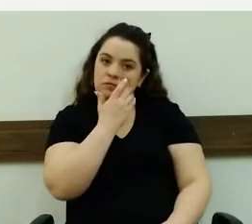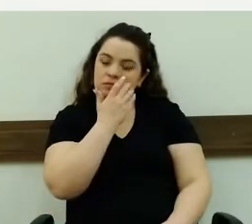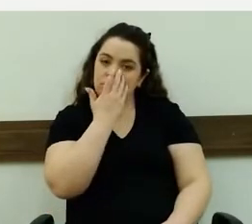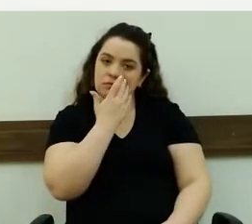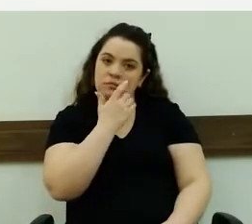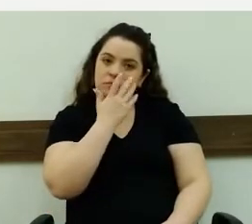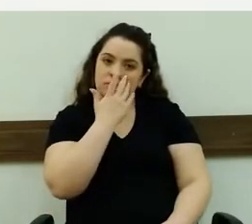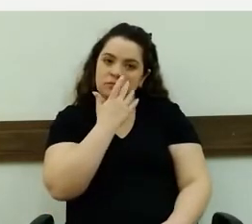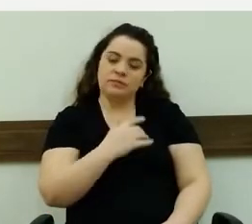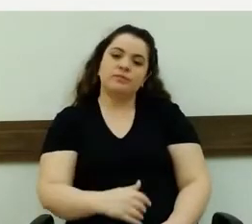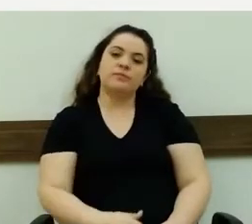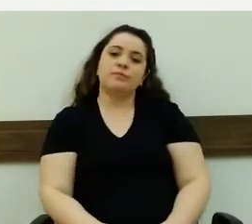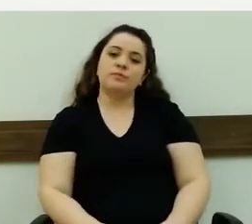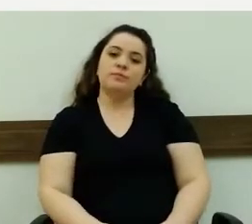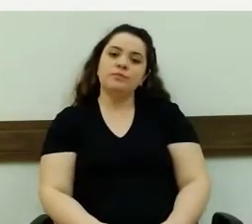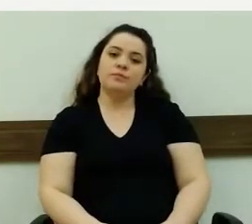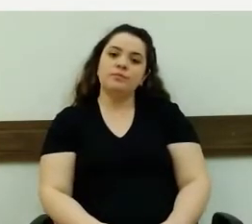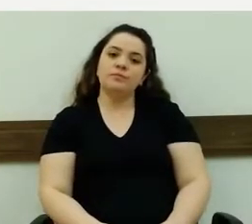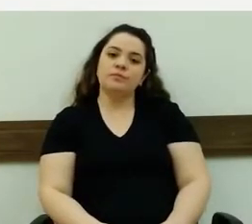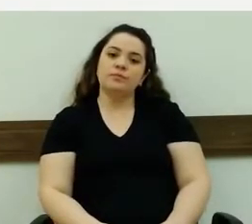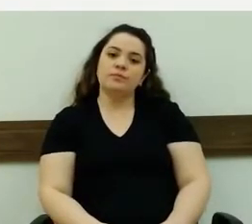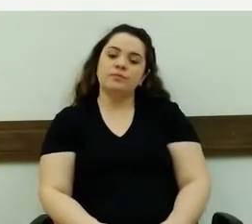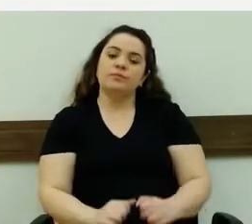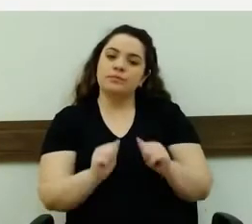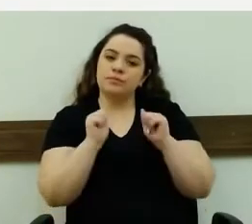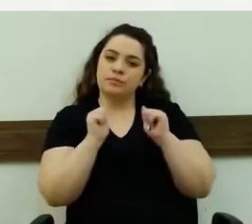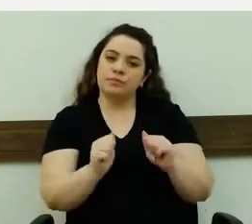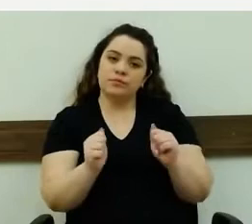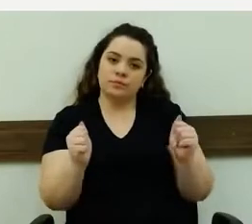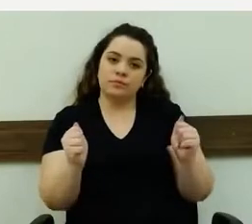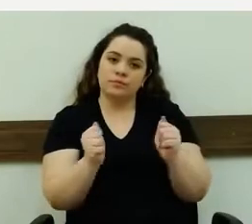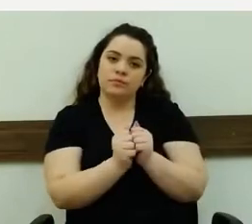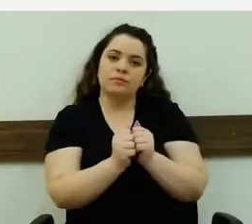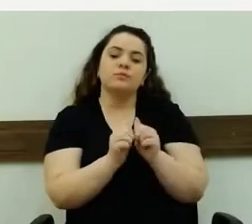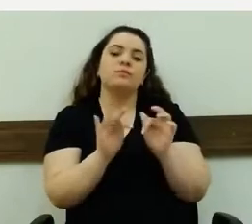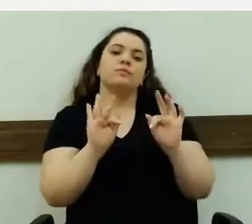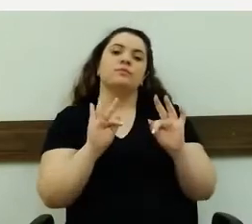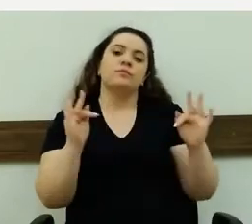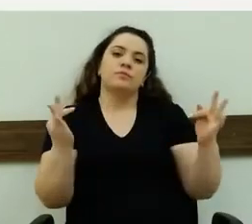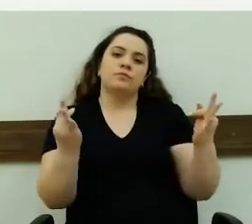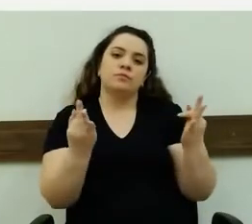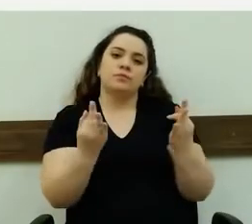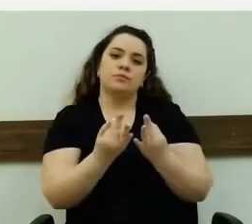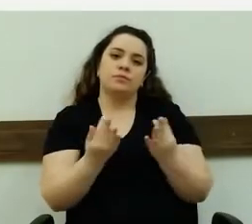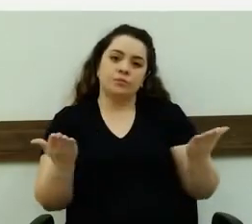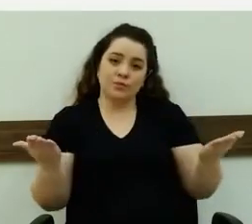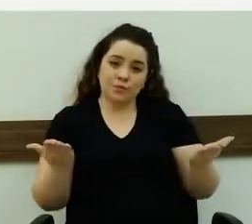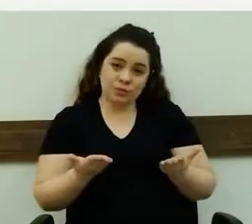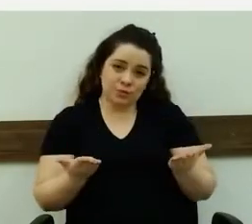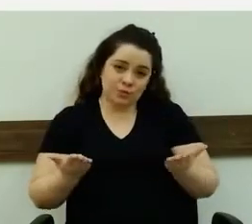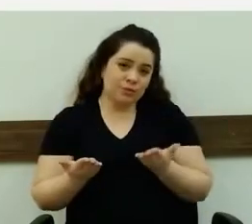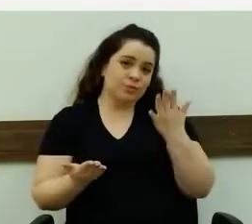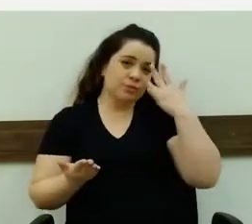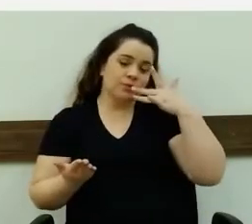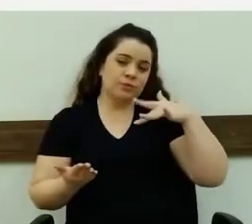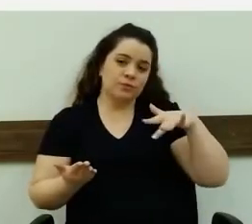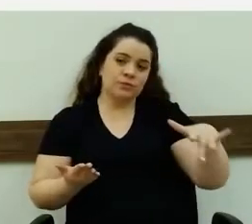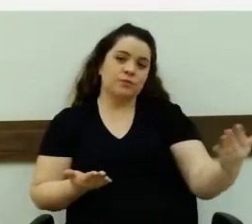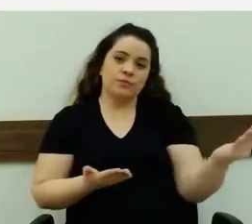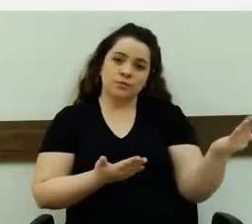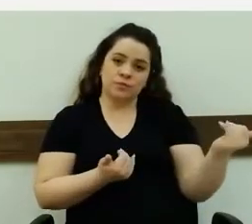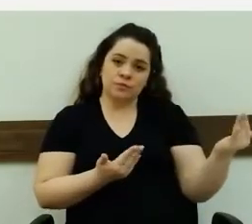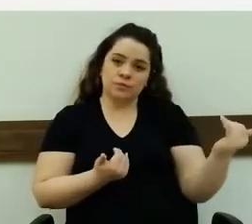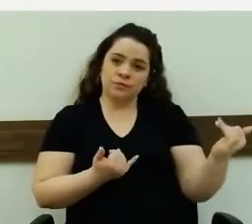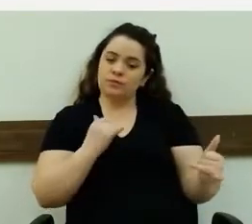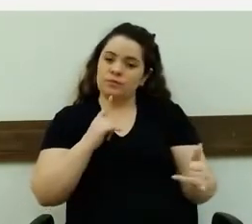juntamente com a família, que os nossos meninos hoje estão superdigitalizados, estão ali,